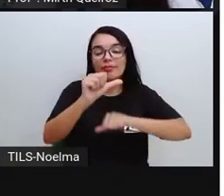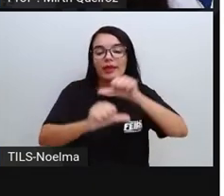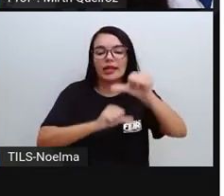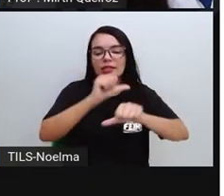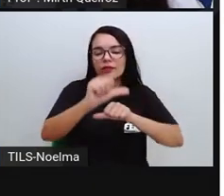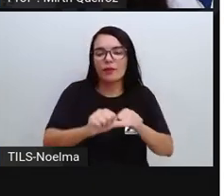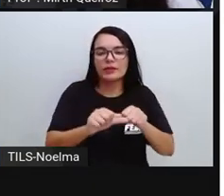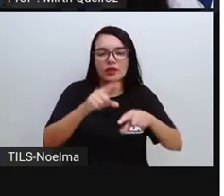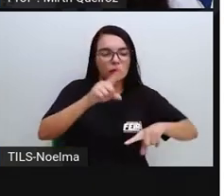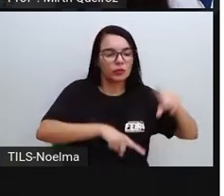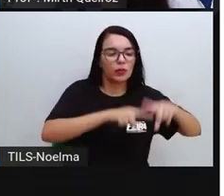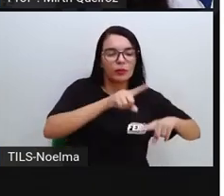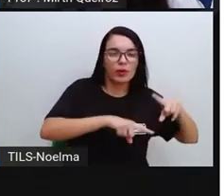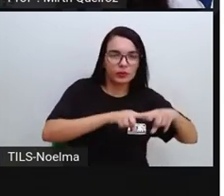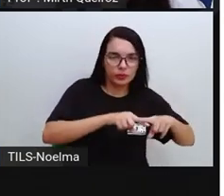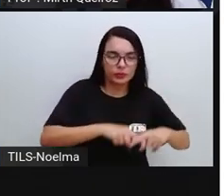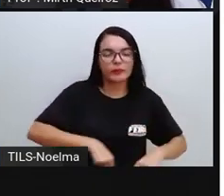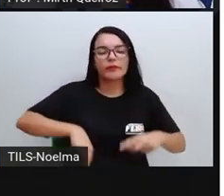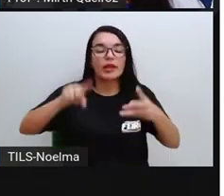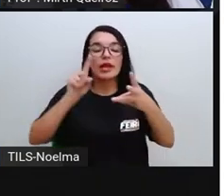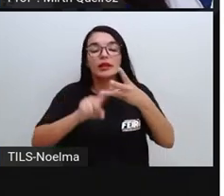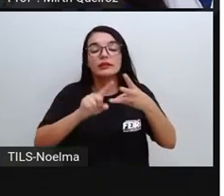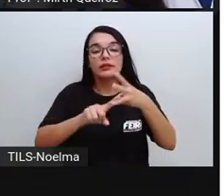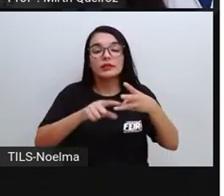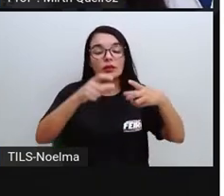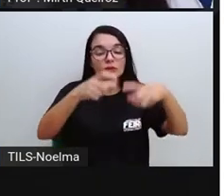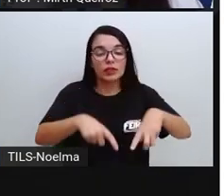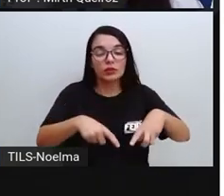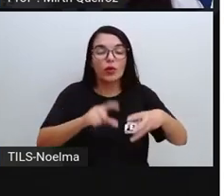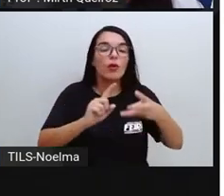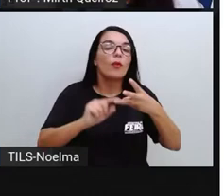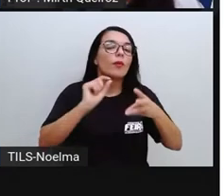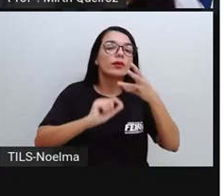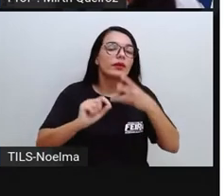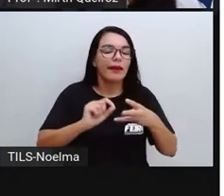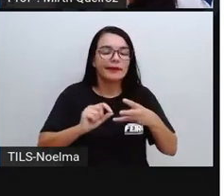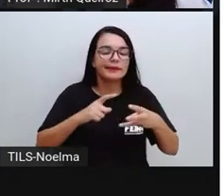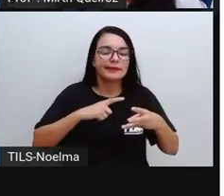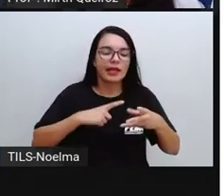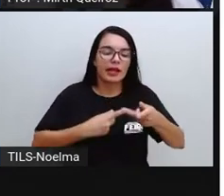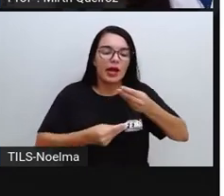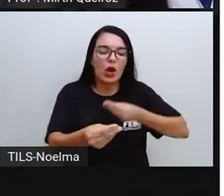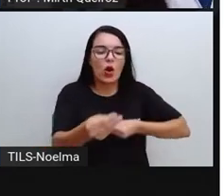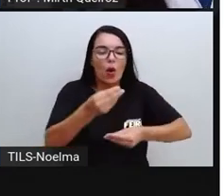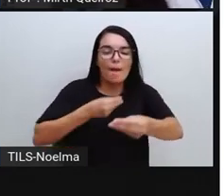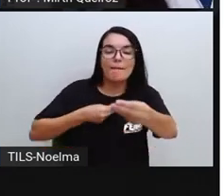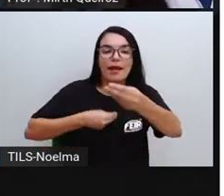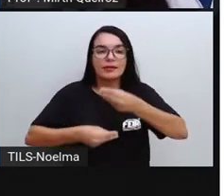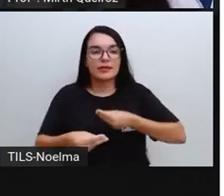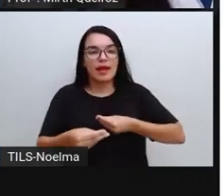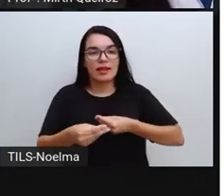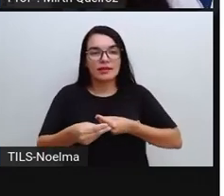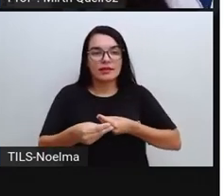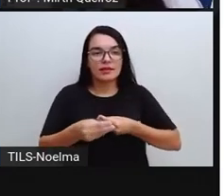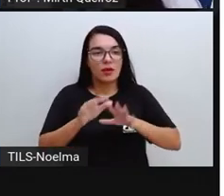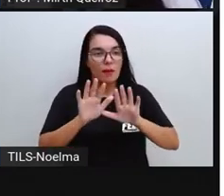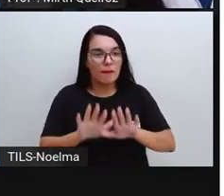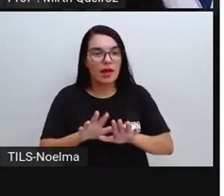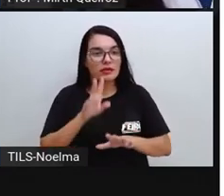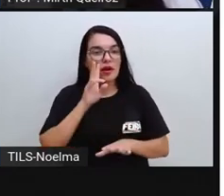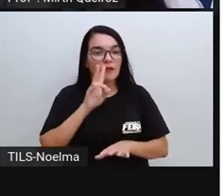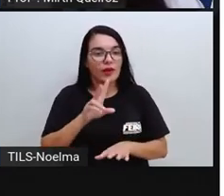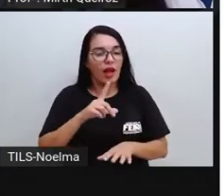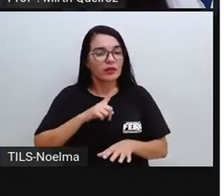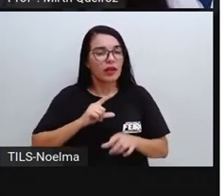dessa matéria-prima em outro produto. E o terciário, a comercialização. Mas a gente vai ver que dentro do setor